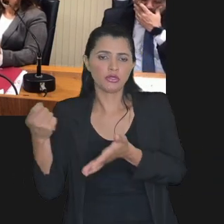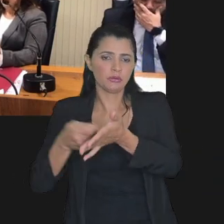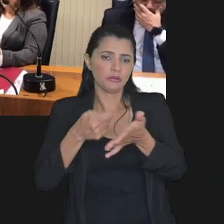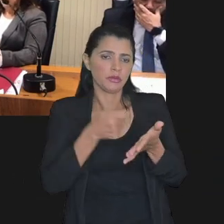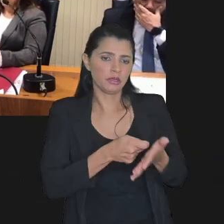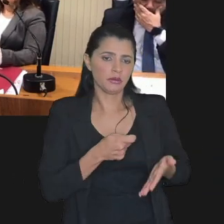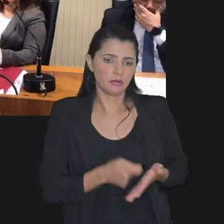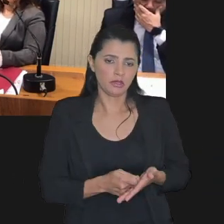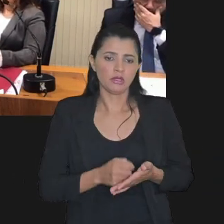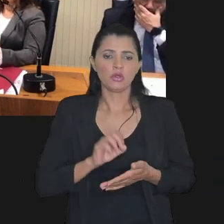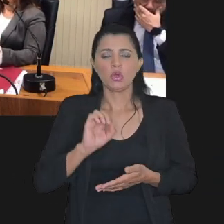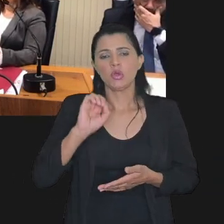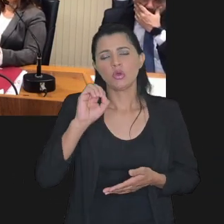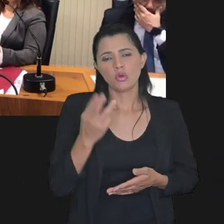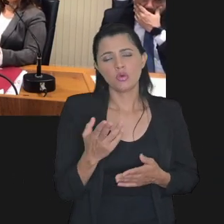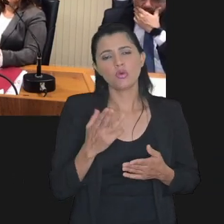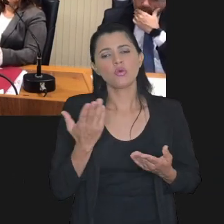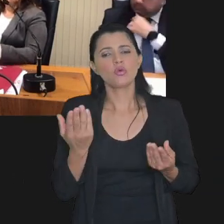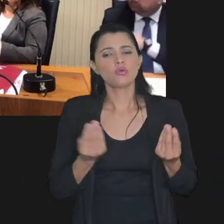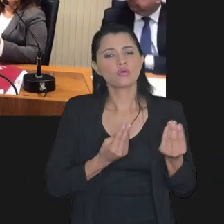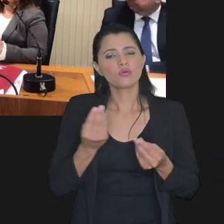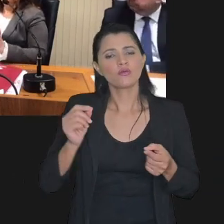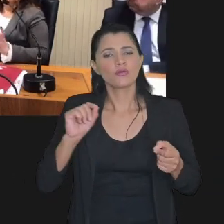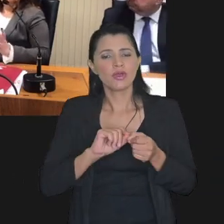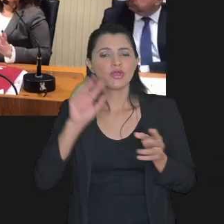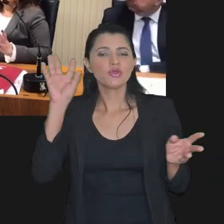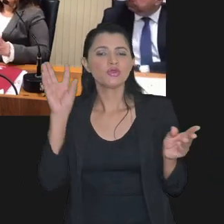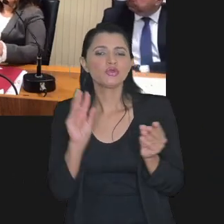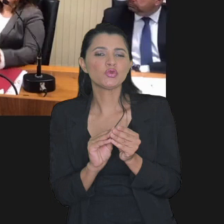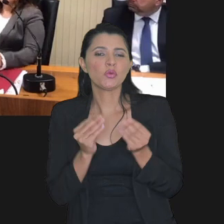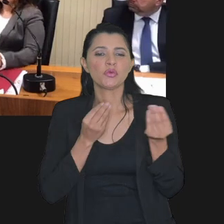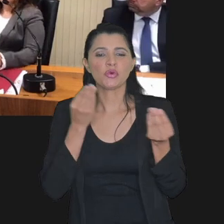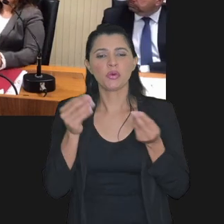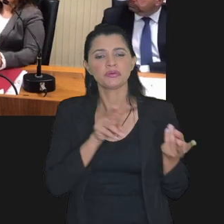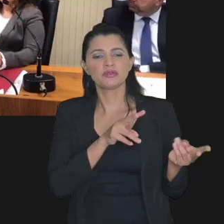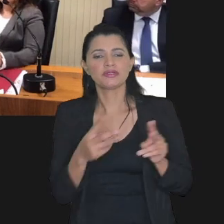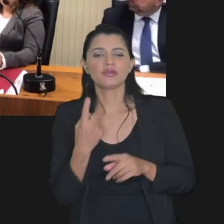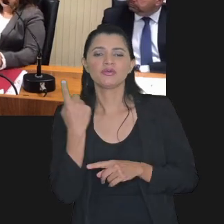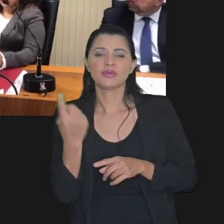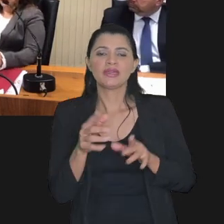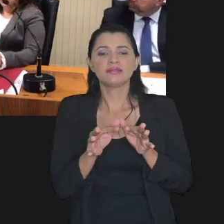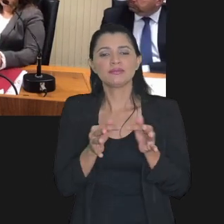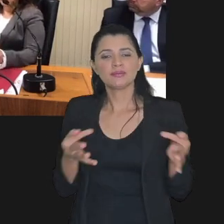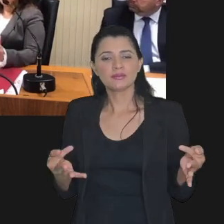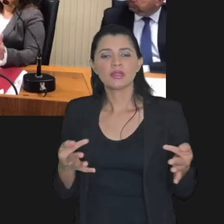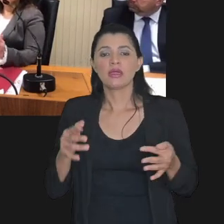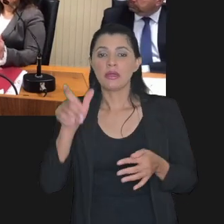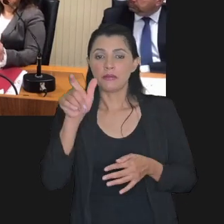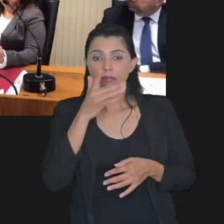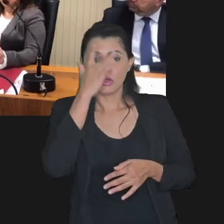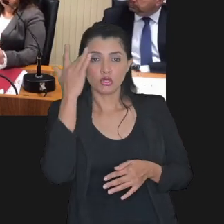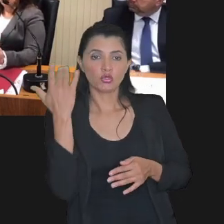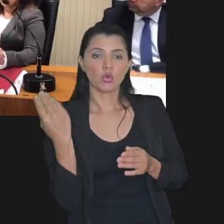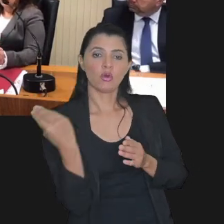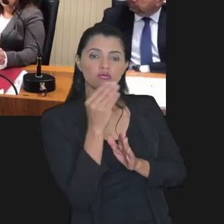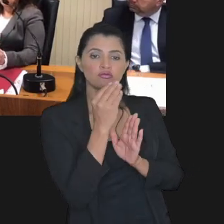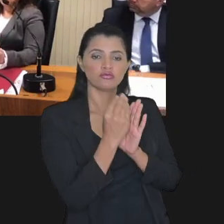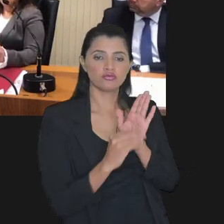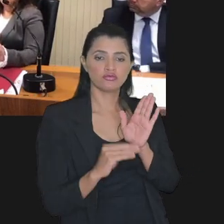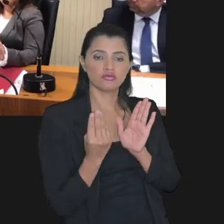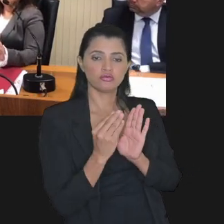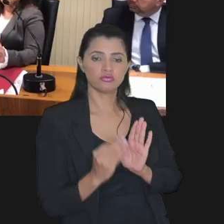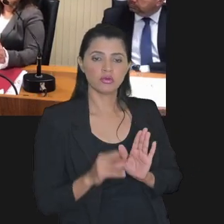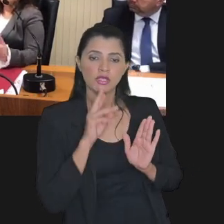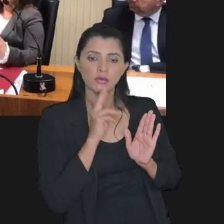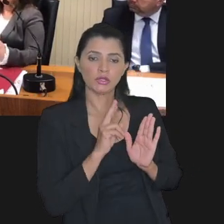pagamento o procedimento em resumo será como na transação individual simplificada o contribuinte vai preencher um formulário